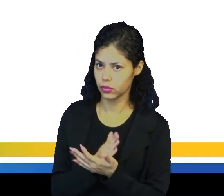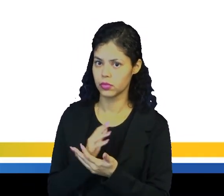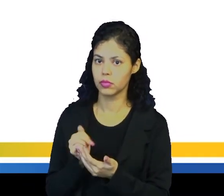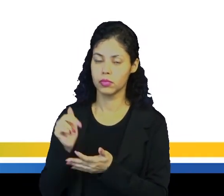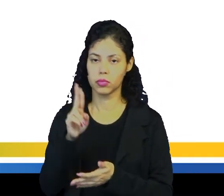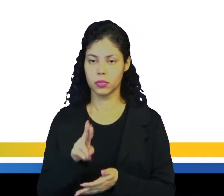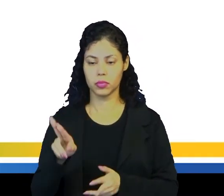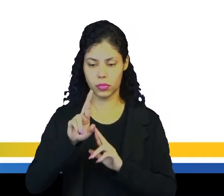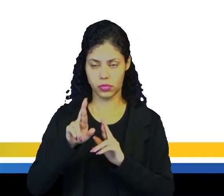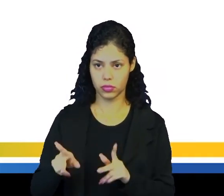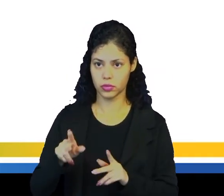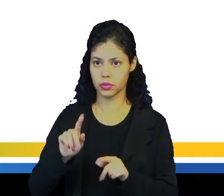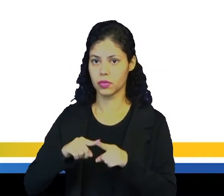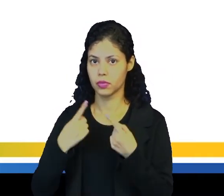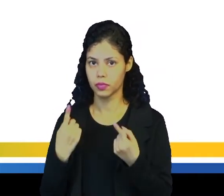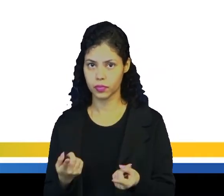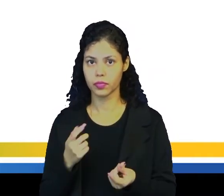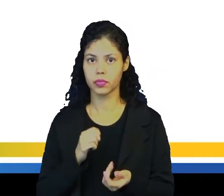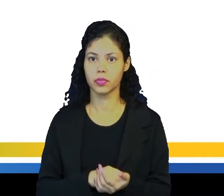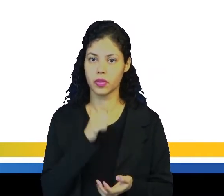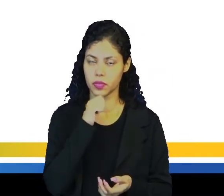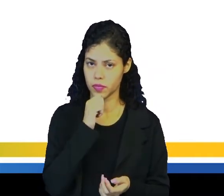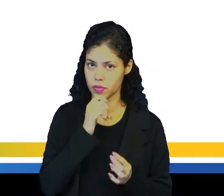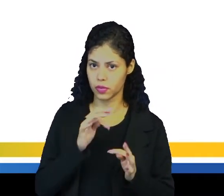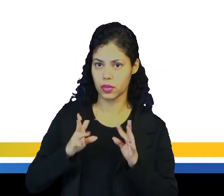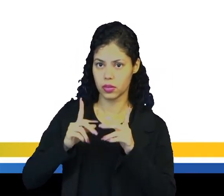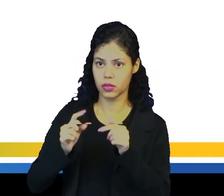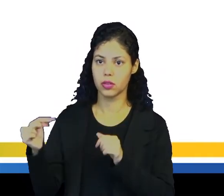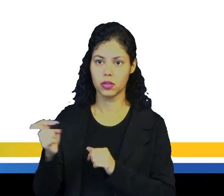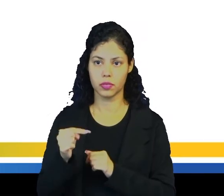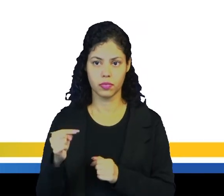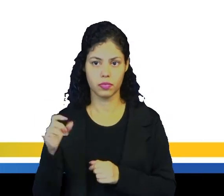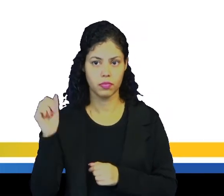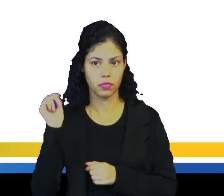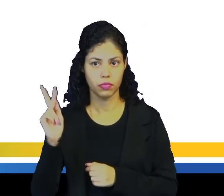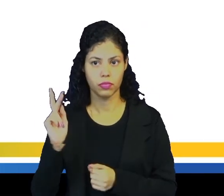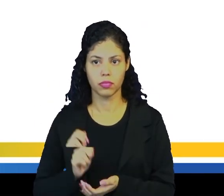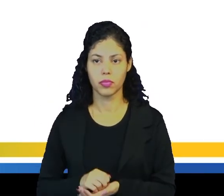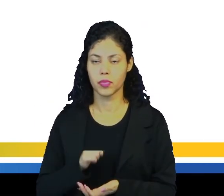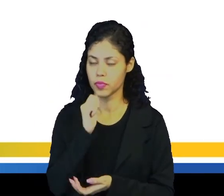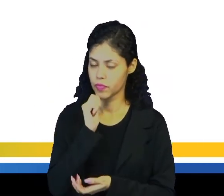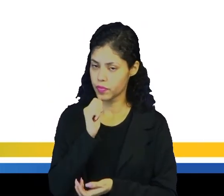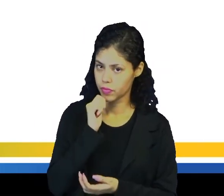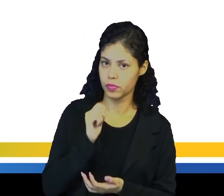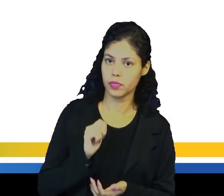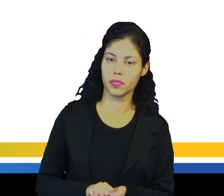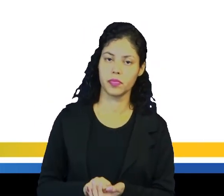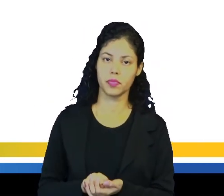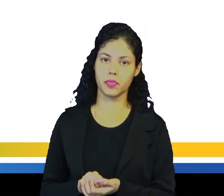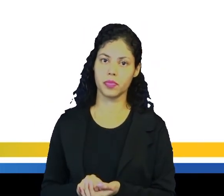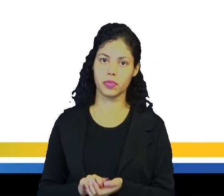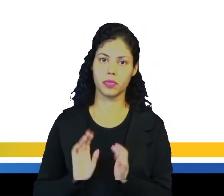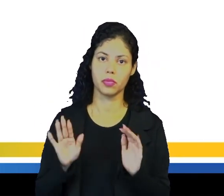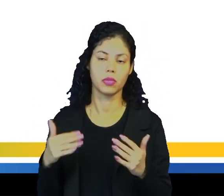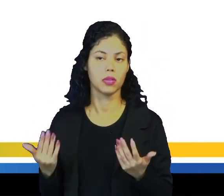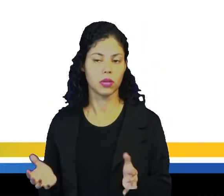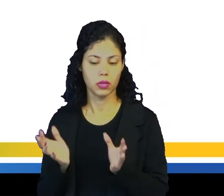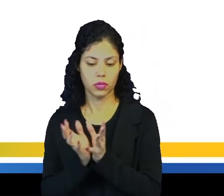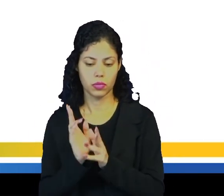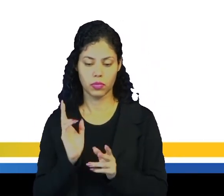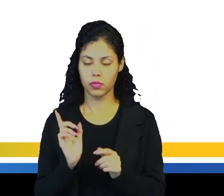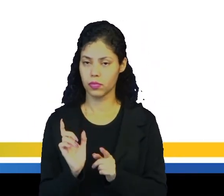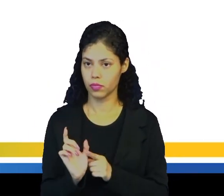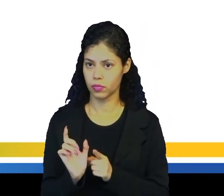alguns usos diferentes, porém, todos são hífens. Ok? Vai depender aí da, de qual grupo de